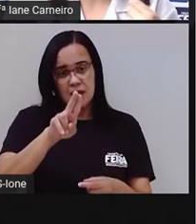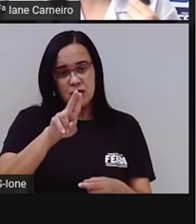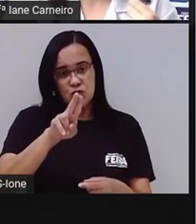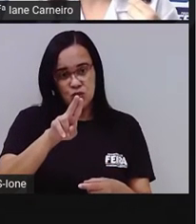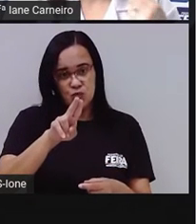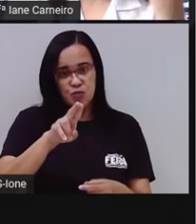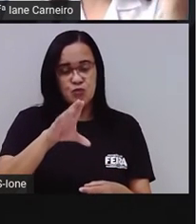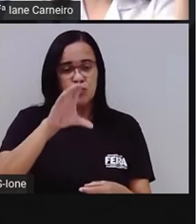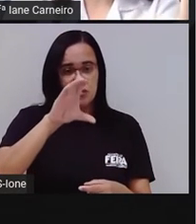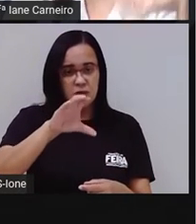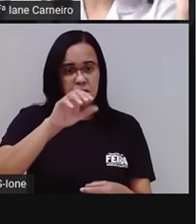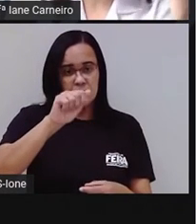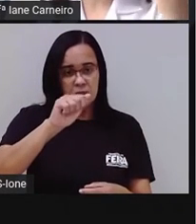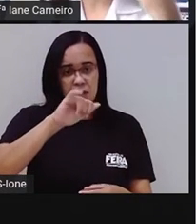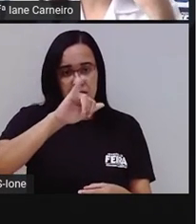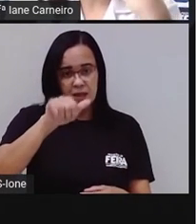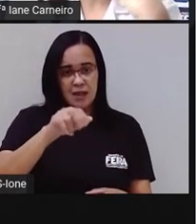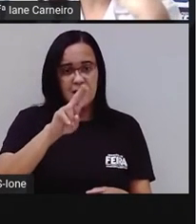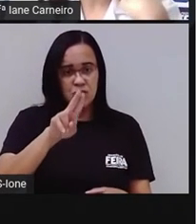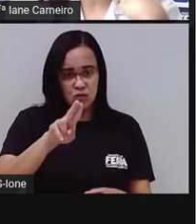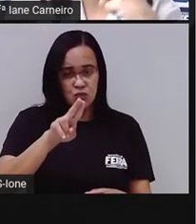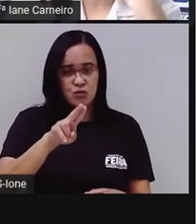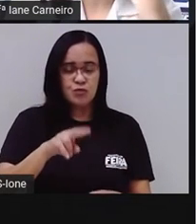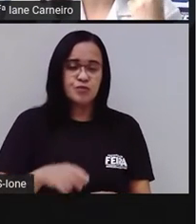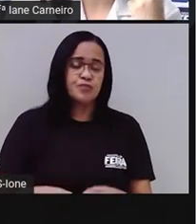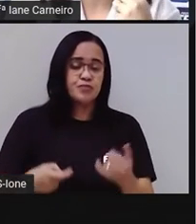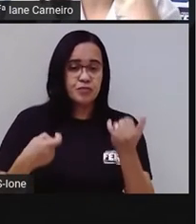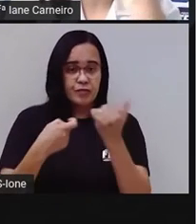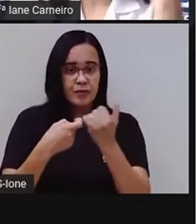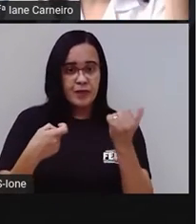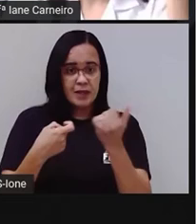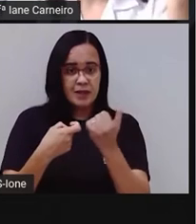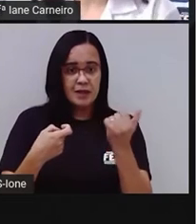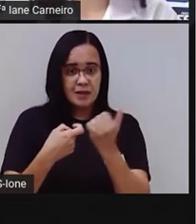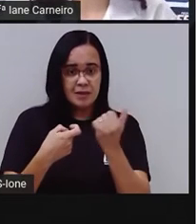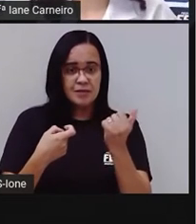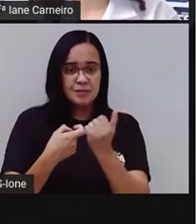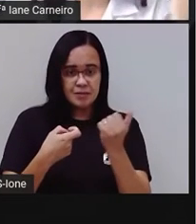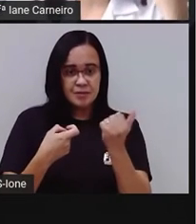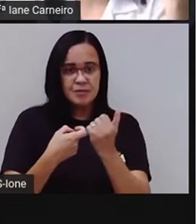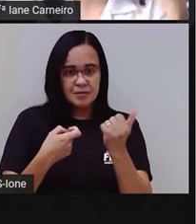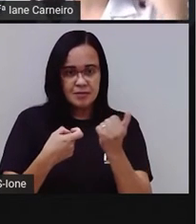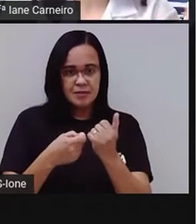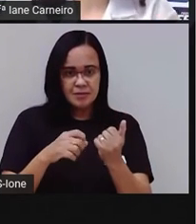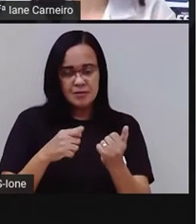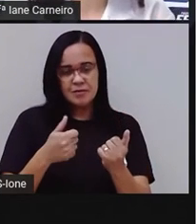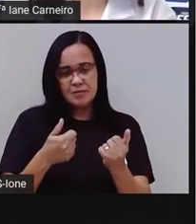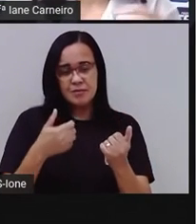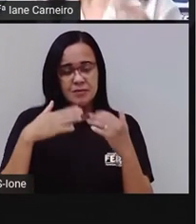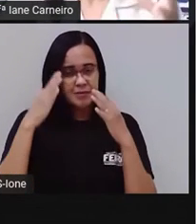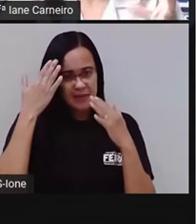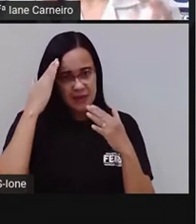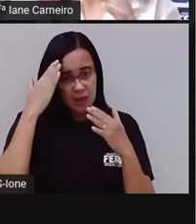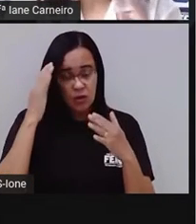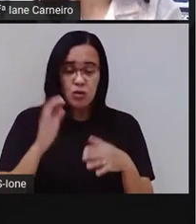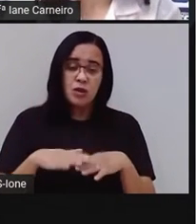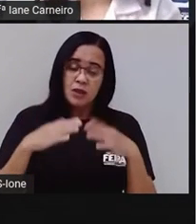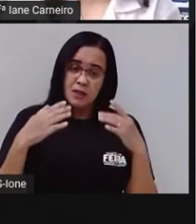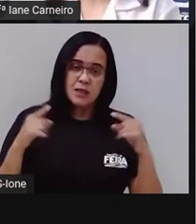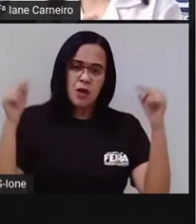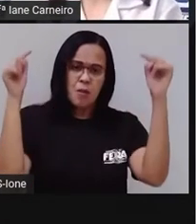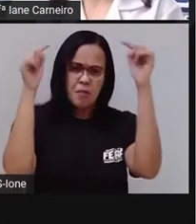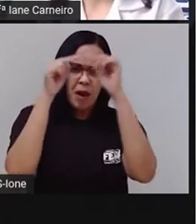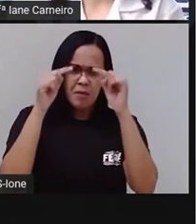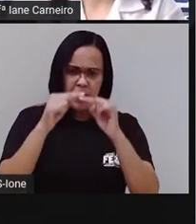com a pista. Essas seriam as dicas pra gente dar a resposta da palavra caju, né? Então, a gente vê a importância da rima